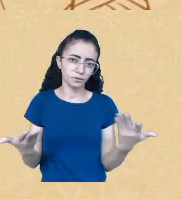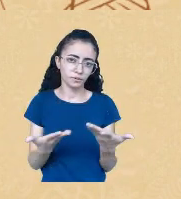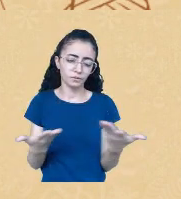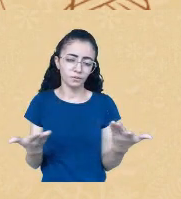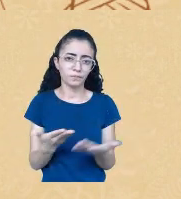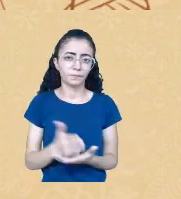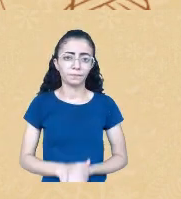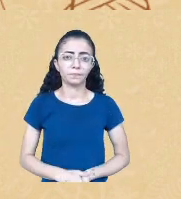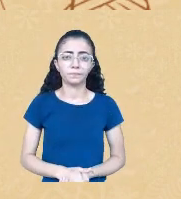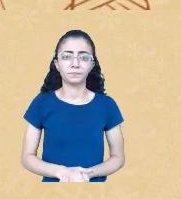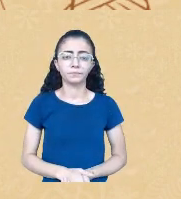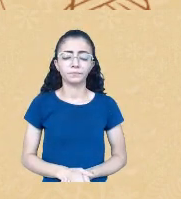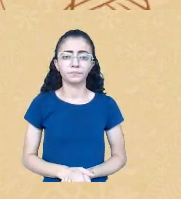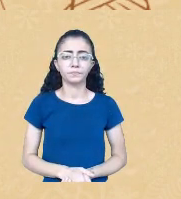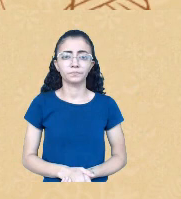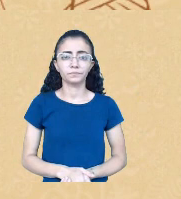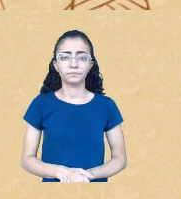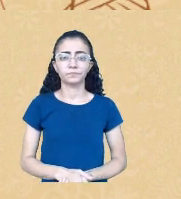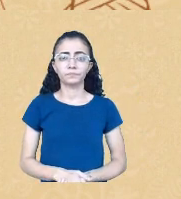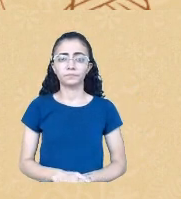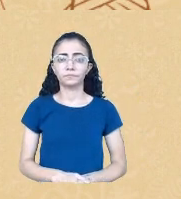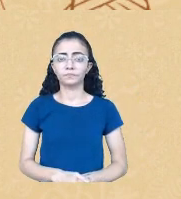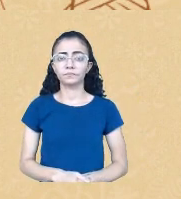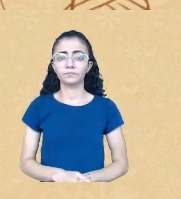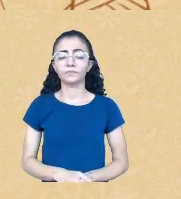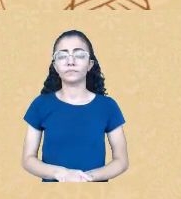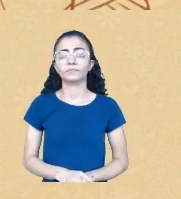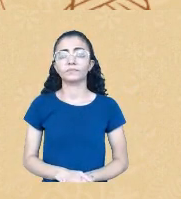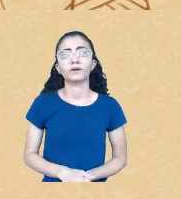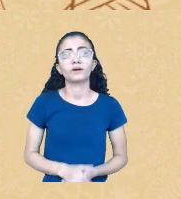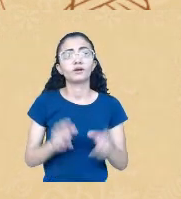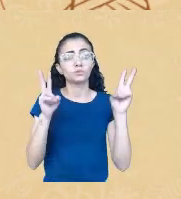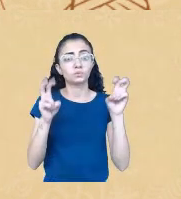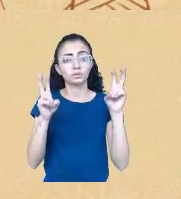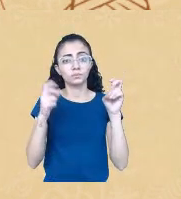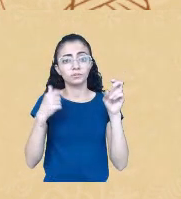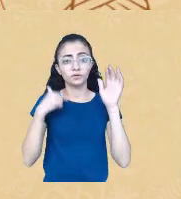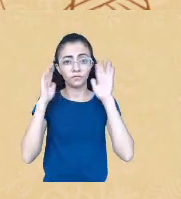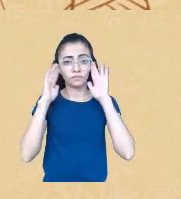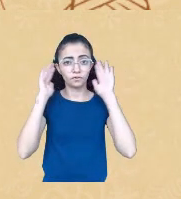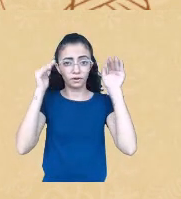Uma das questões que eu vou centrar hoje é no etnocídio.